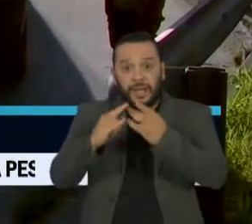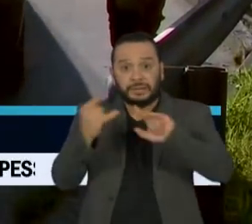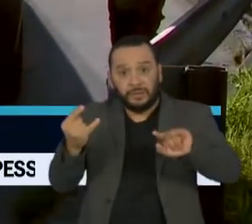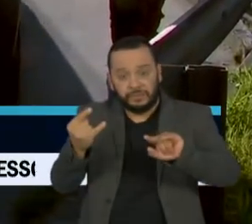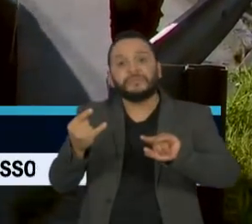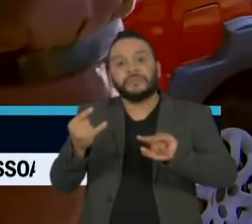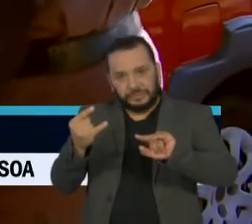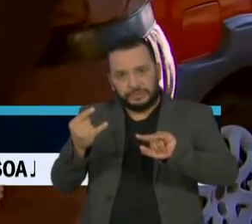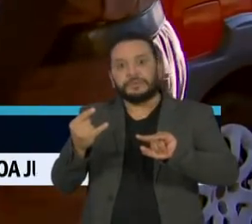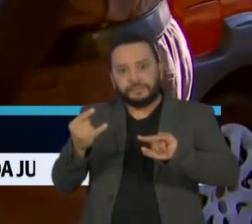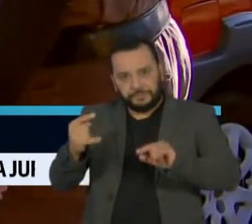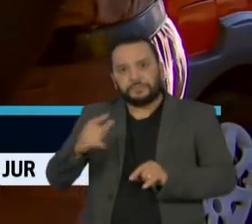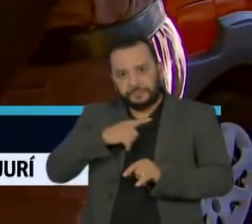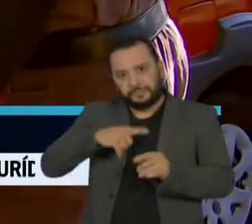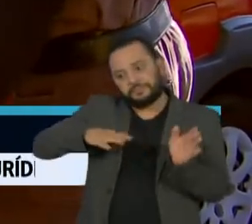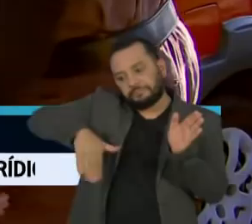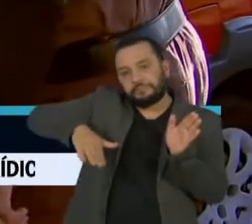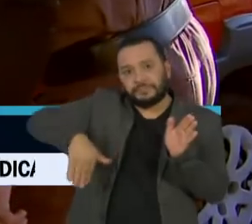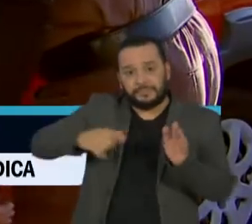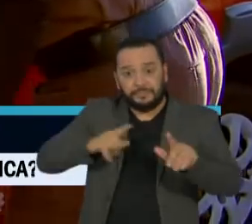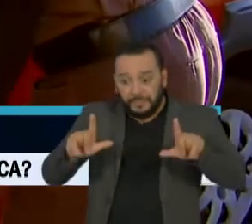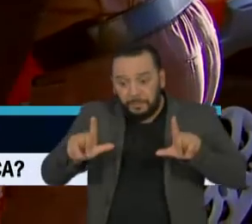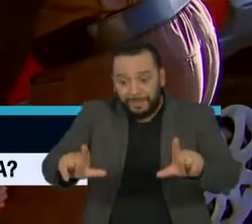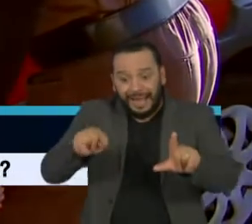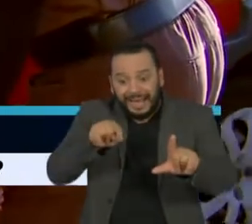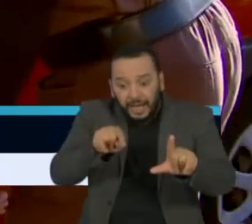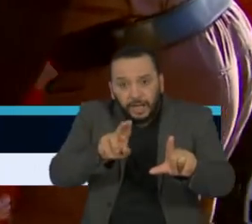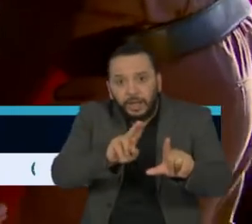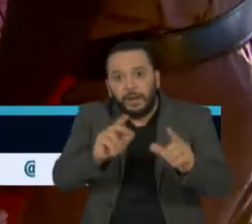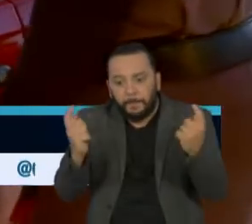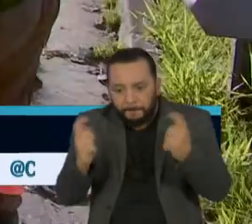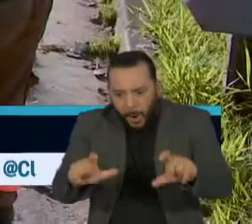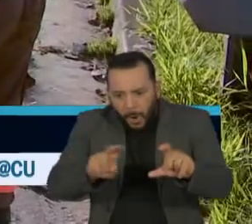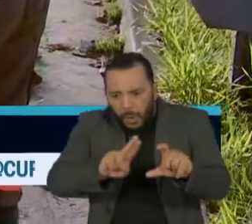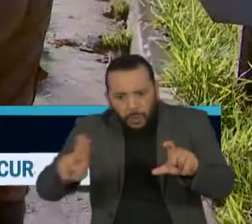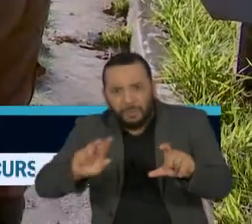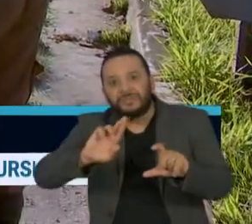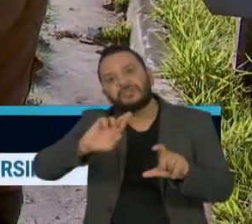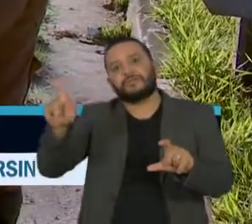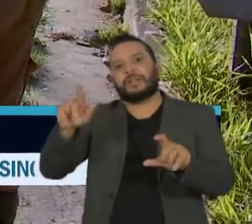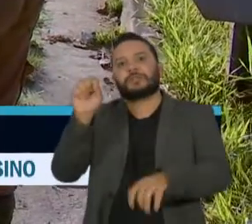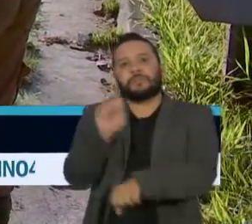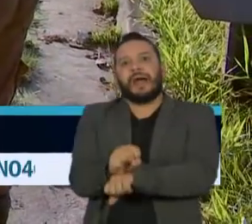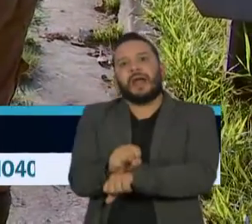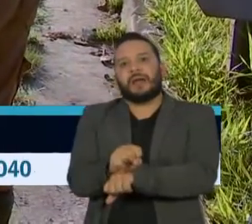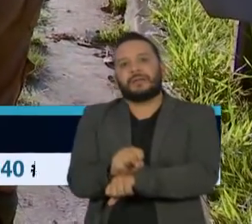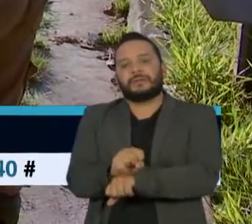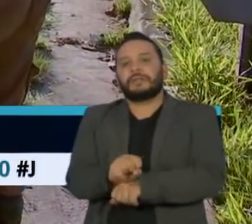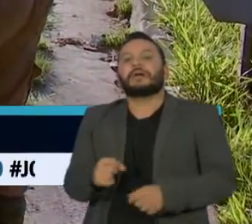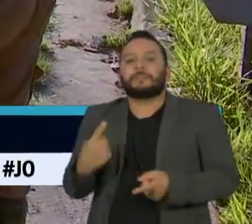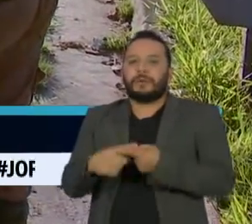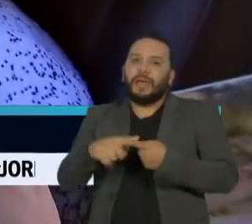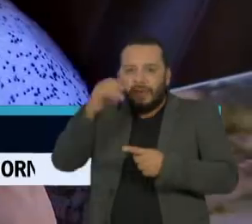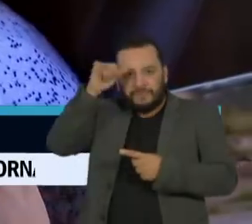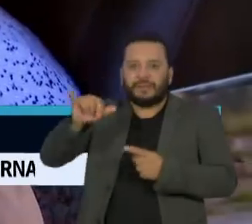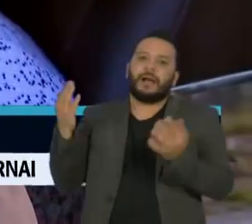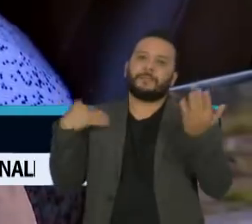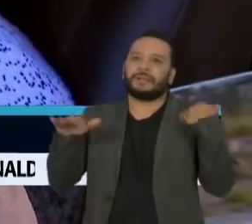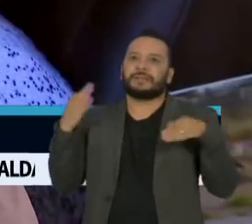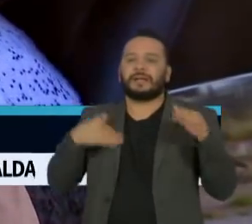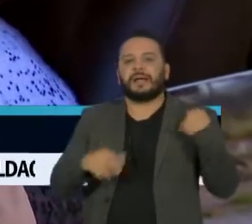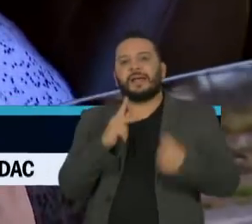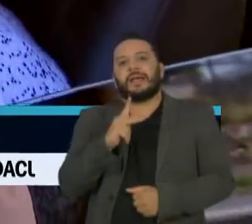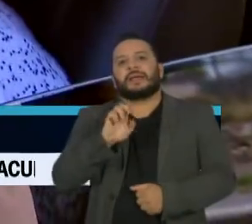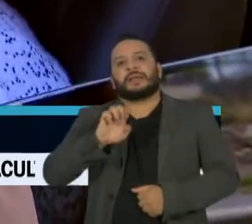litoral paulista, todo o veículo que não tem placa com o nome da cidade é parado. Foi o jeito para inibir a circulação de turistas. A Kelly